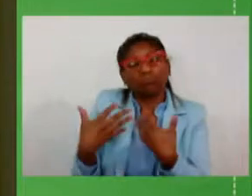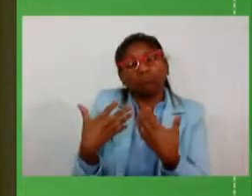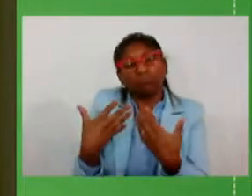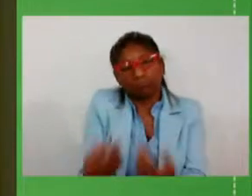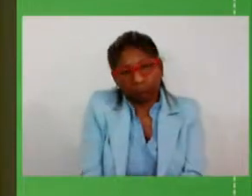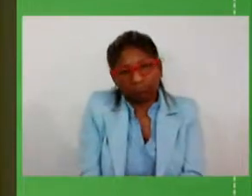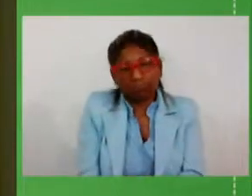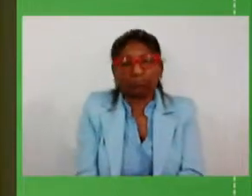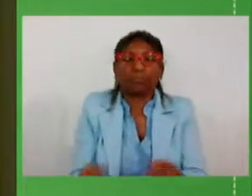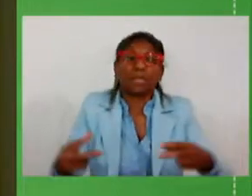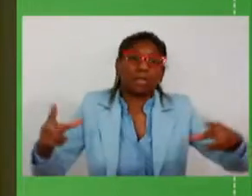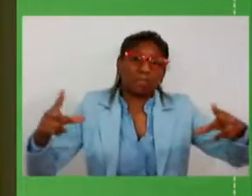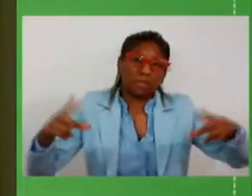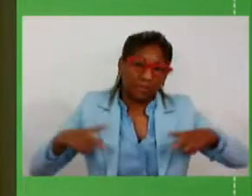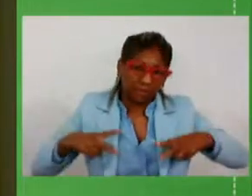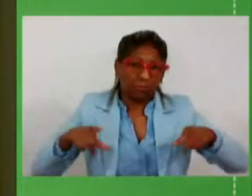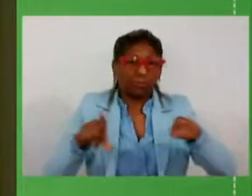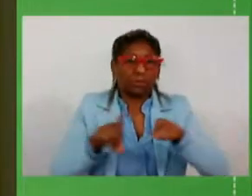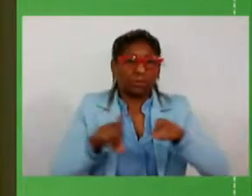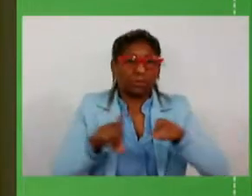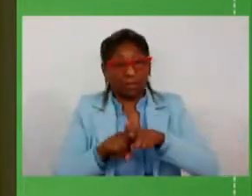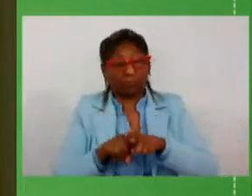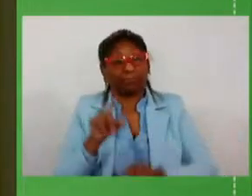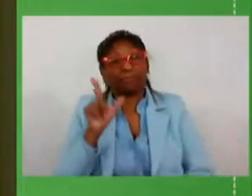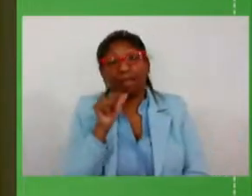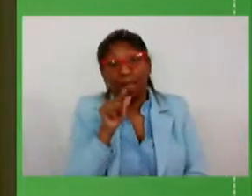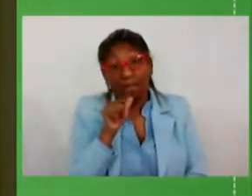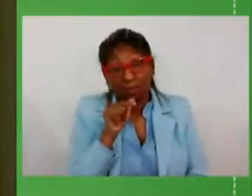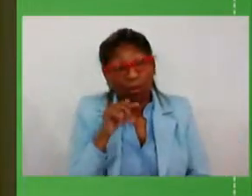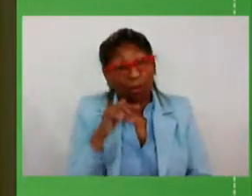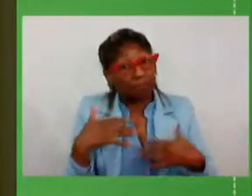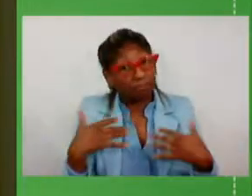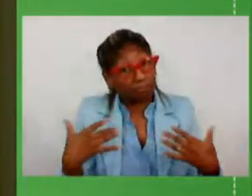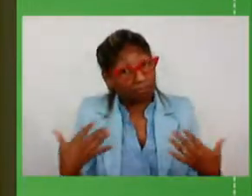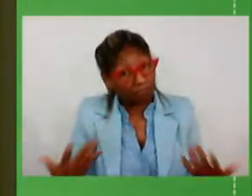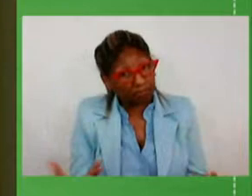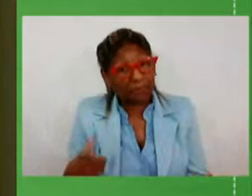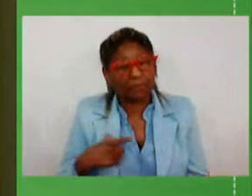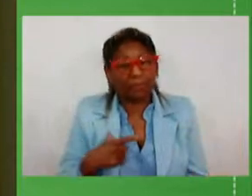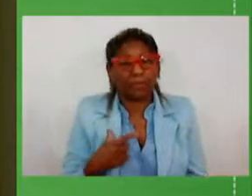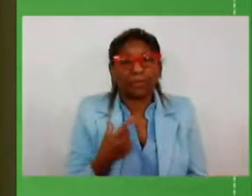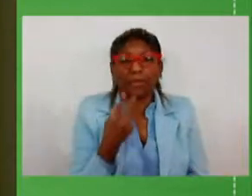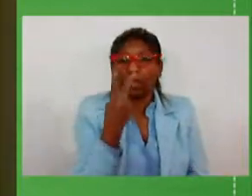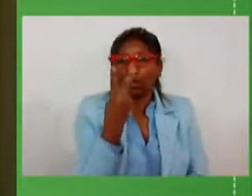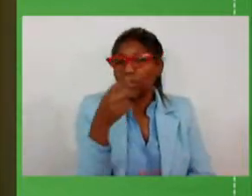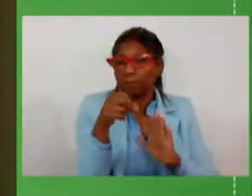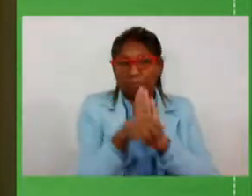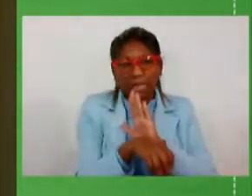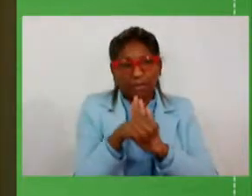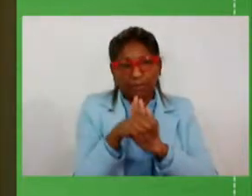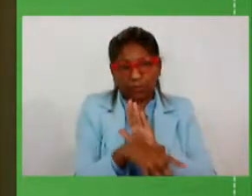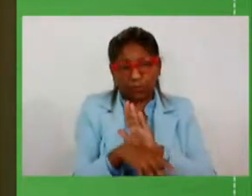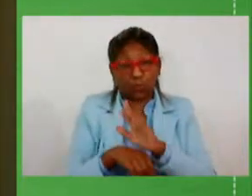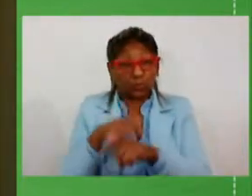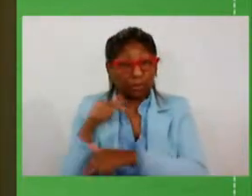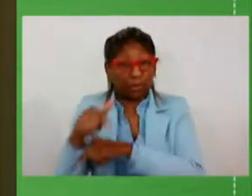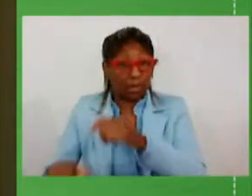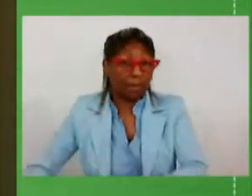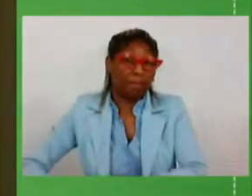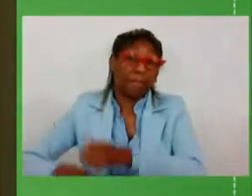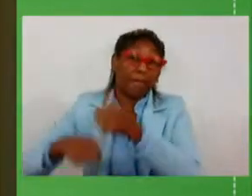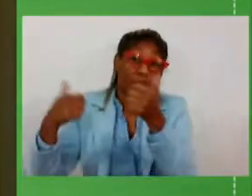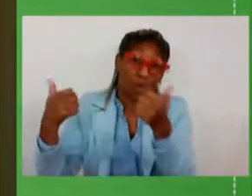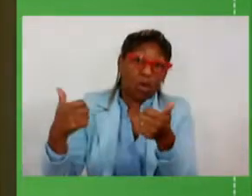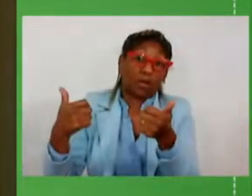privatização também da nossa companhia de saneamento e aí nós temos um duplo benefício os serviços melhoram pela prestação